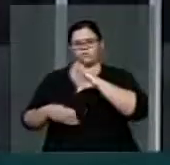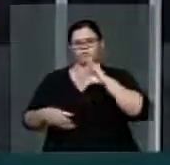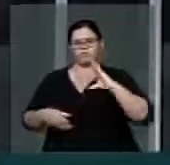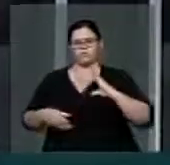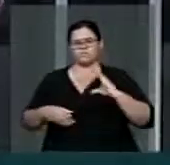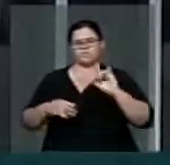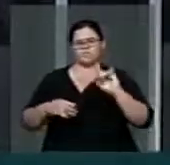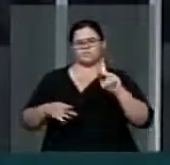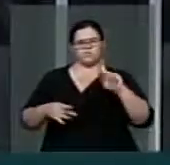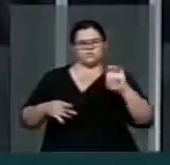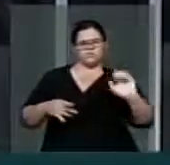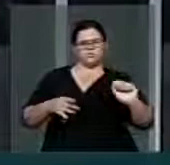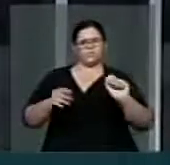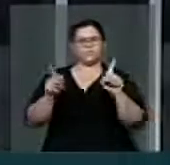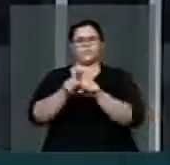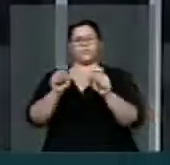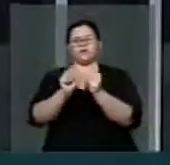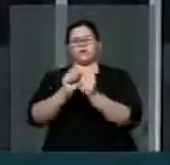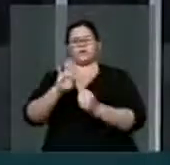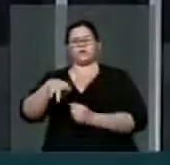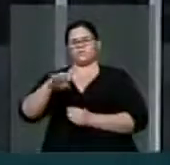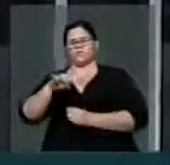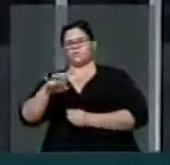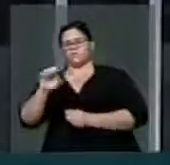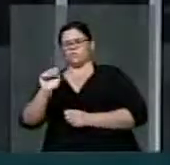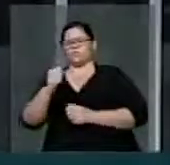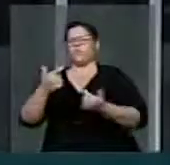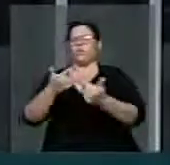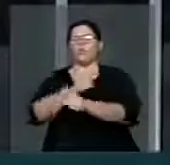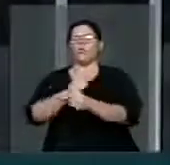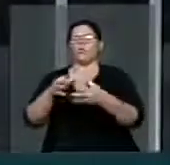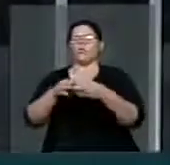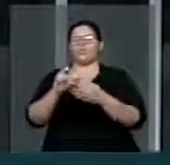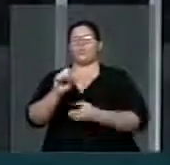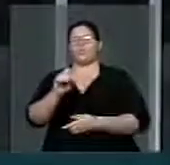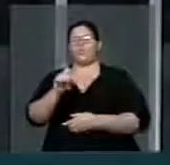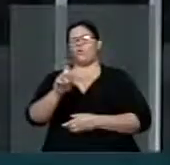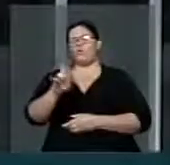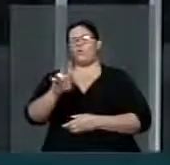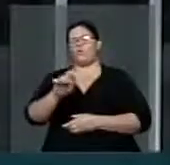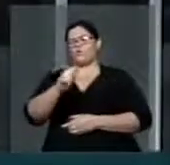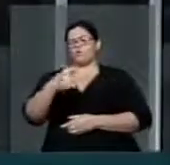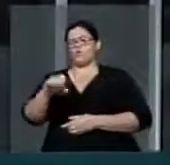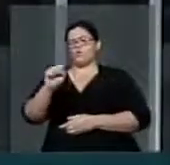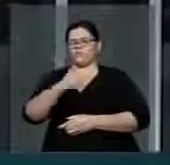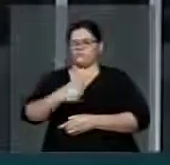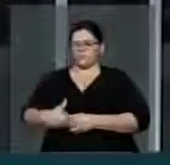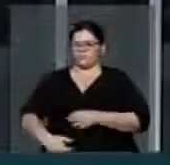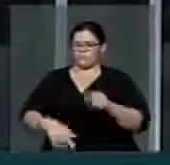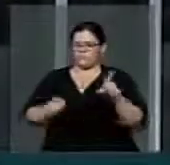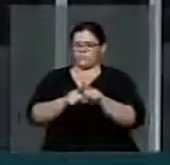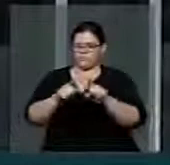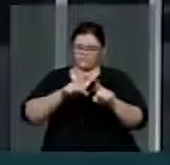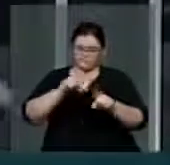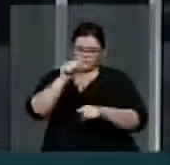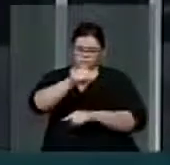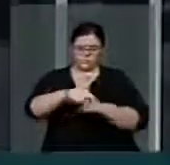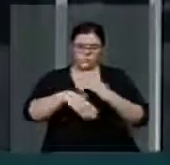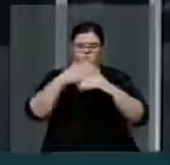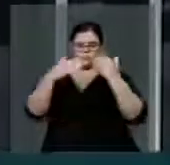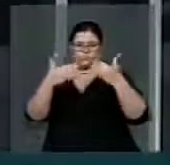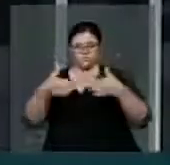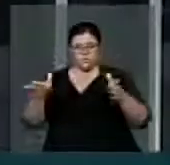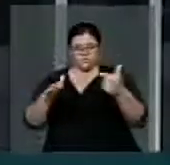IPEA e com o BNDES e com outros órgãos, inclusive de governo, esse processo que agora se reabra.